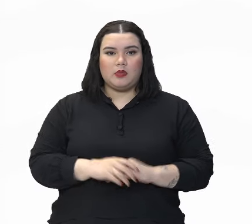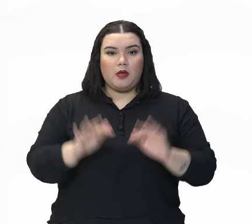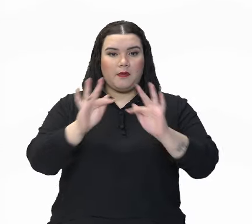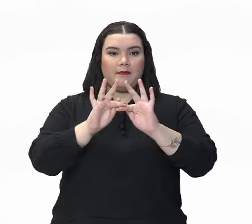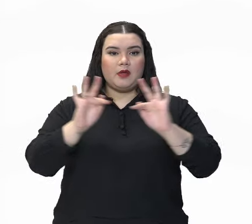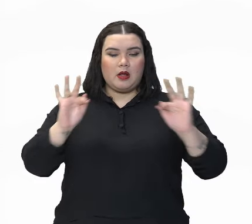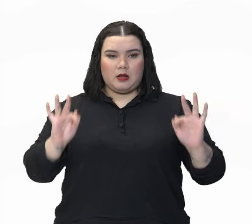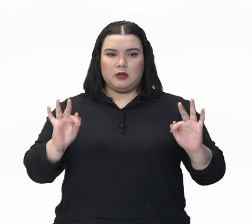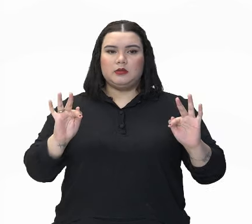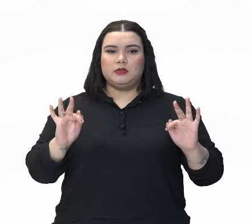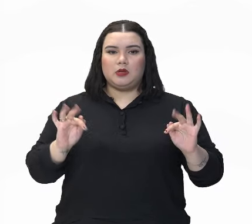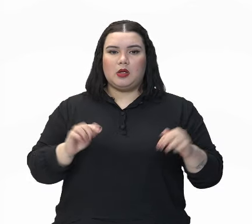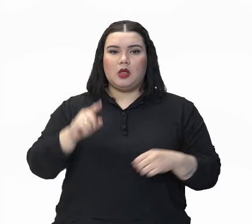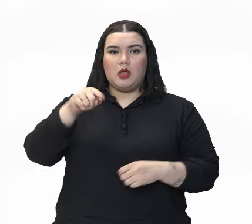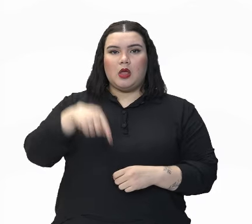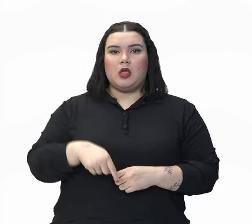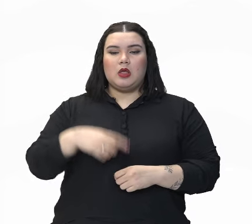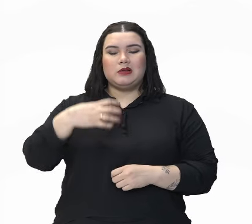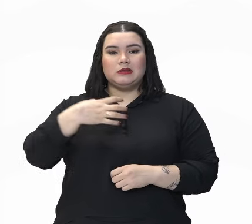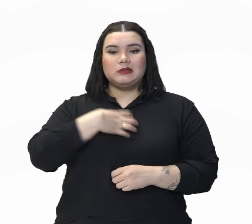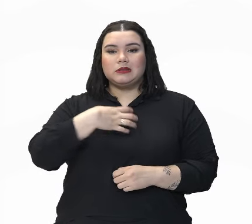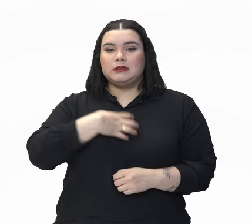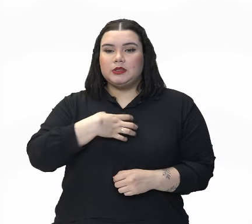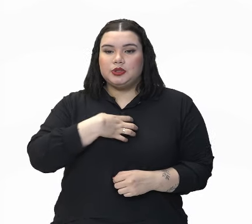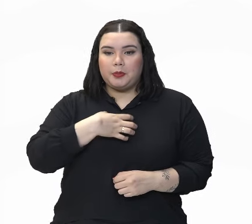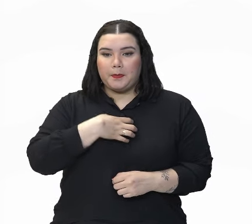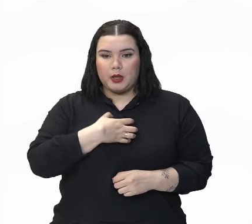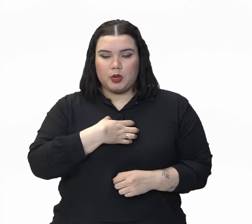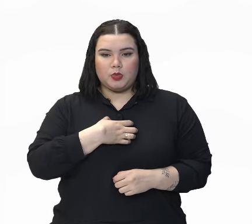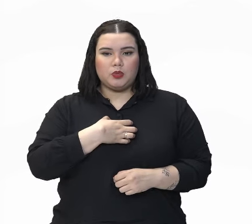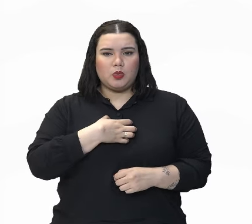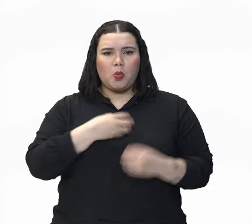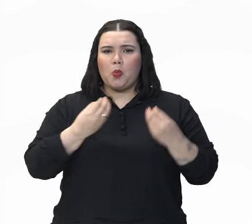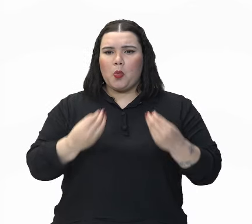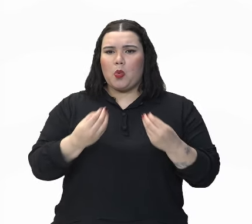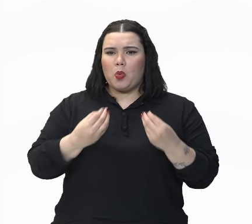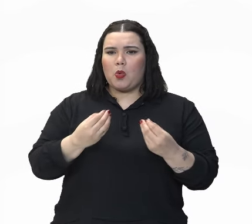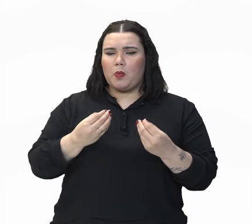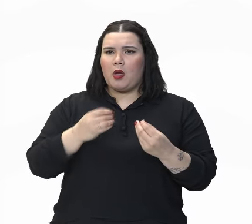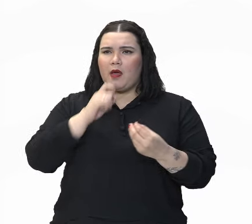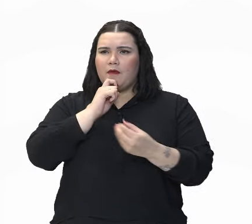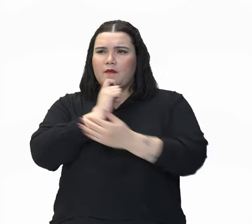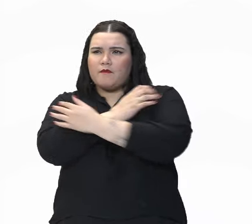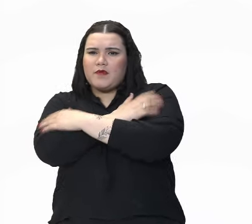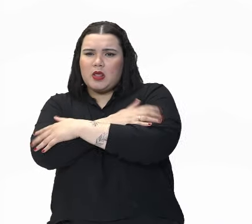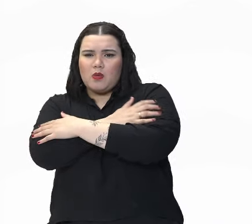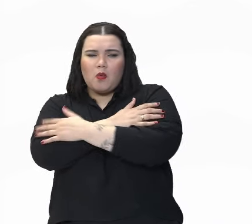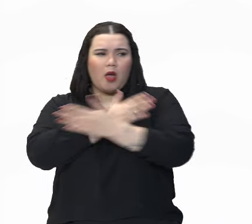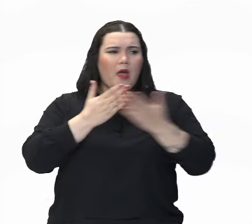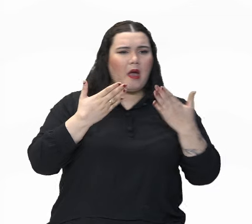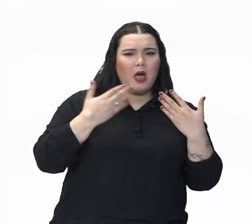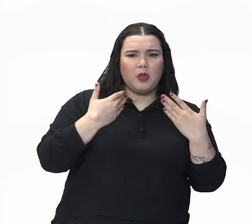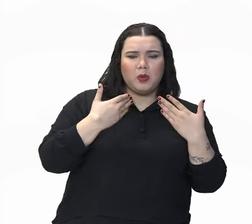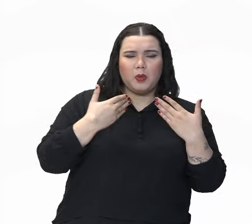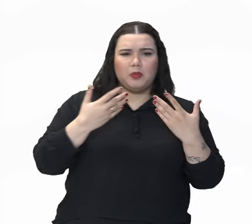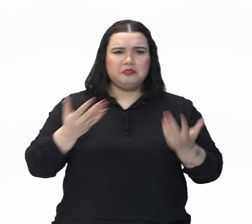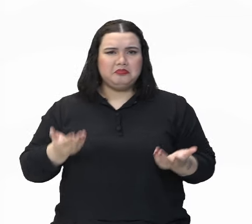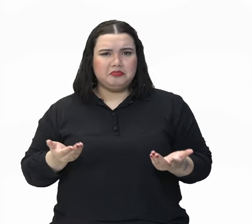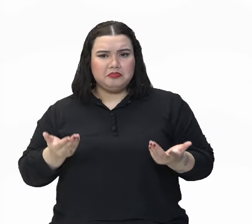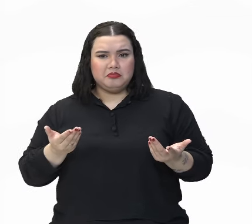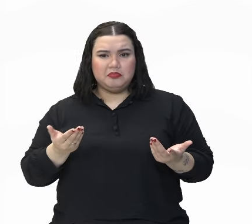sensação que ele sentia. Como podia ter frio, com semelhante calor? Então, aquele